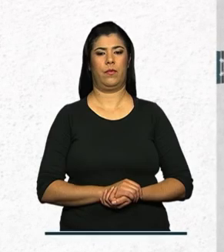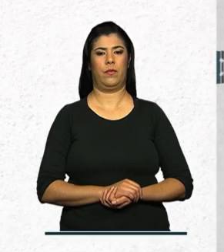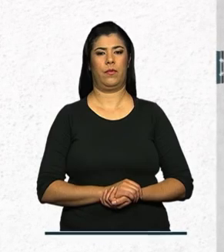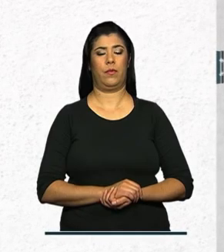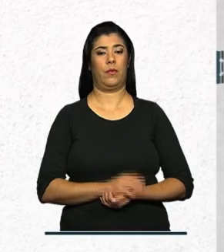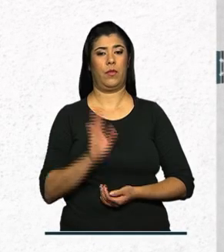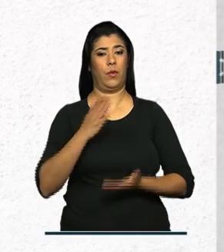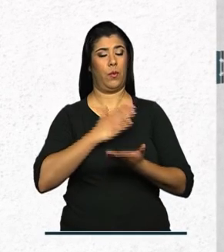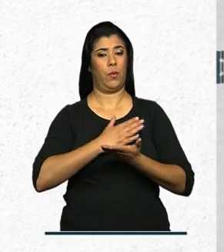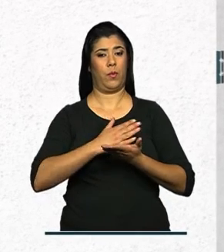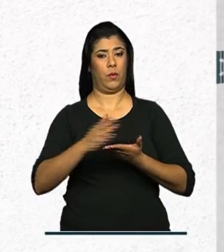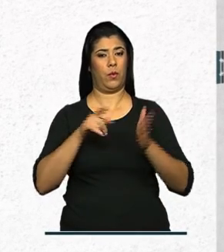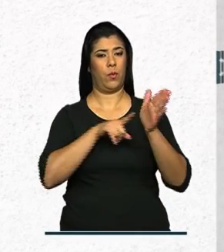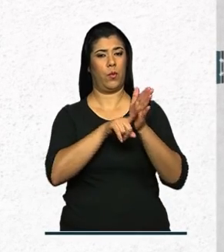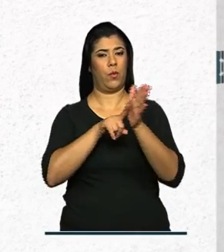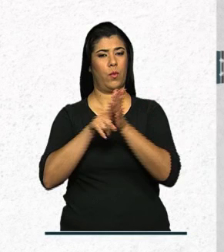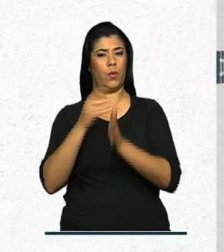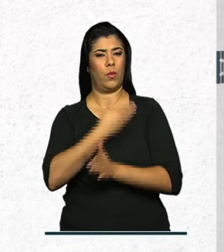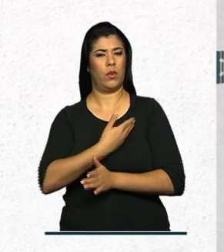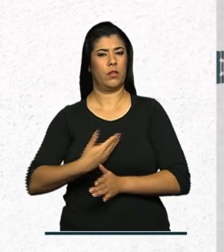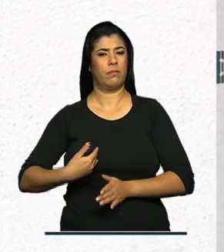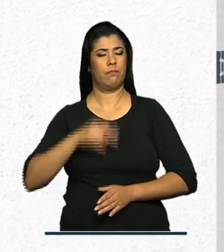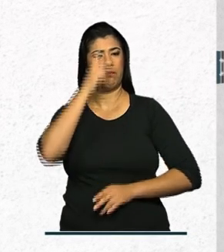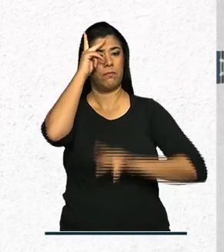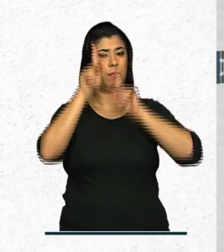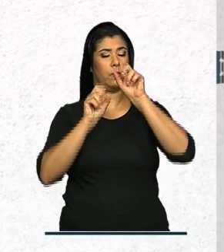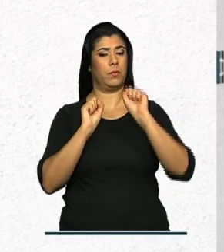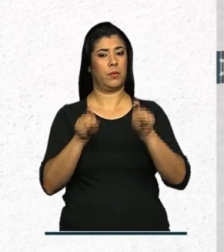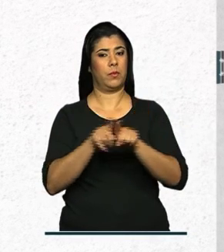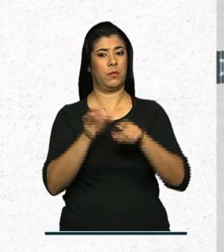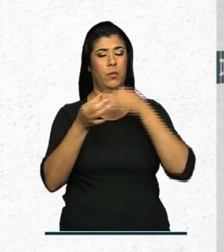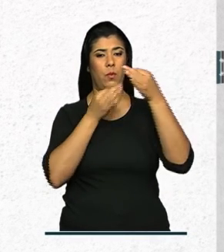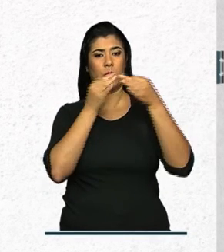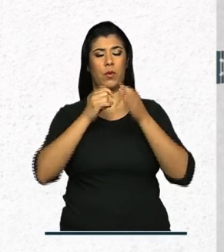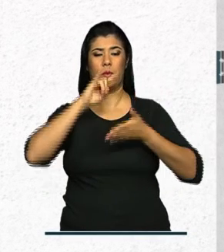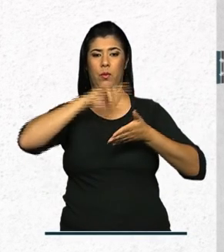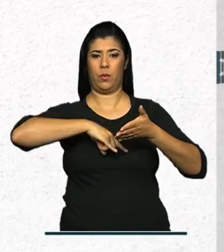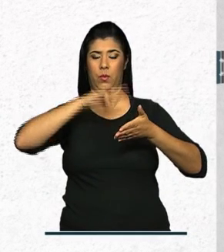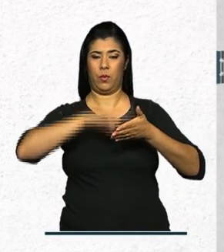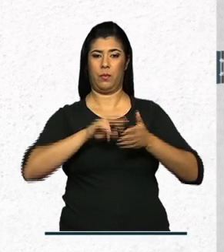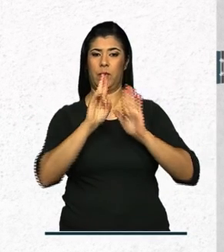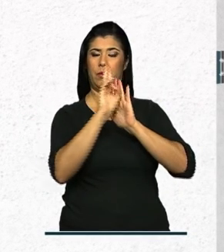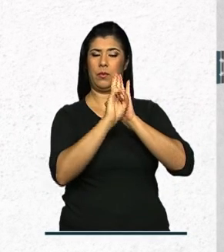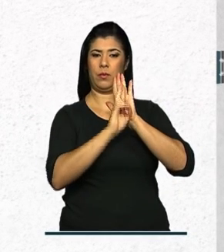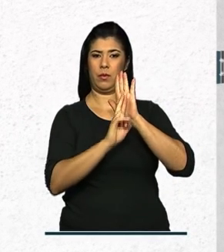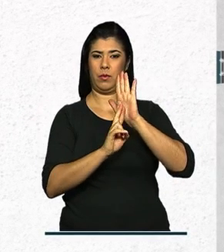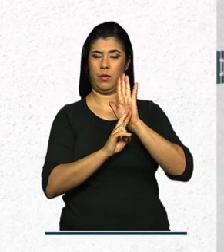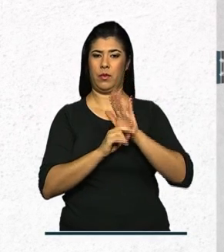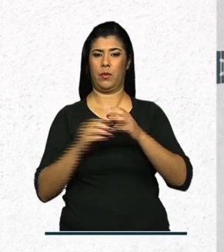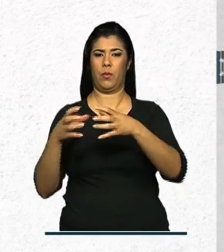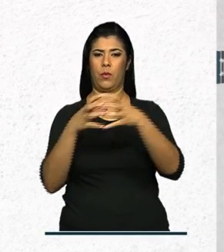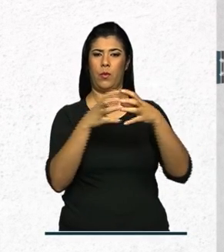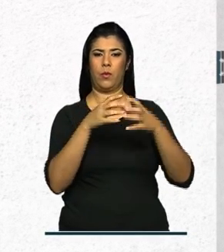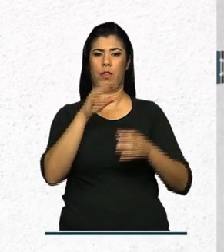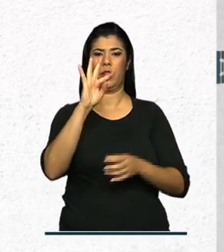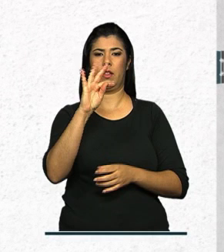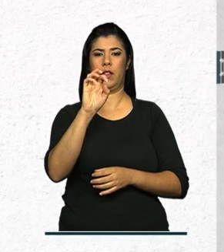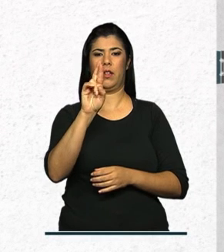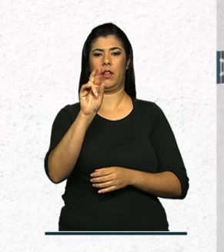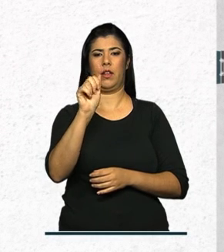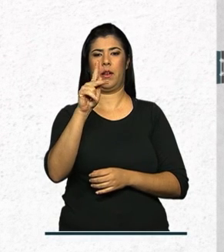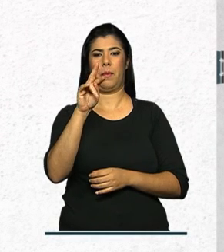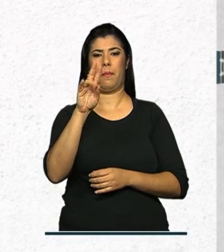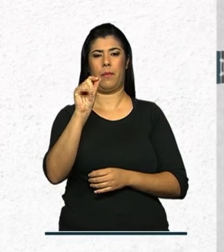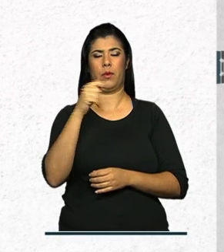Está aberta a consulta pública para que a população possa opinar no documento que vai regulamentar as comunidades terapêuticas,